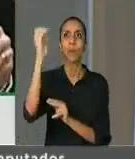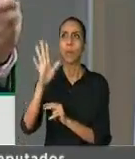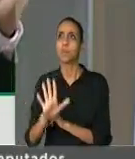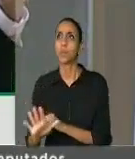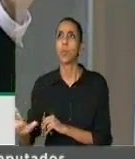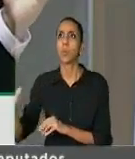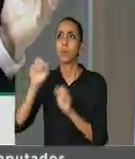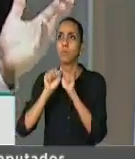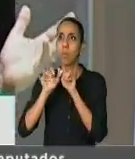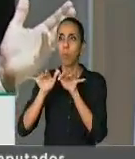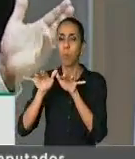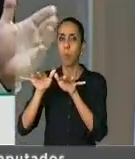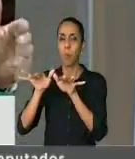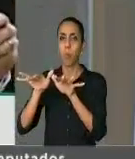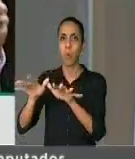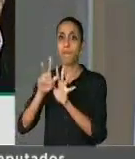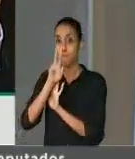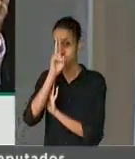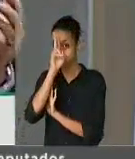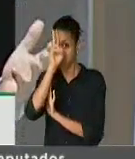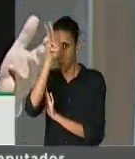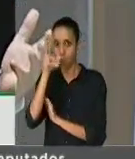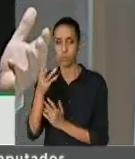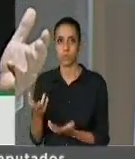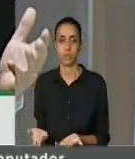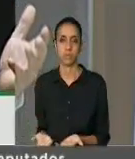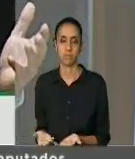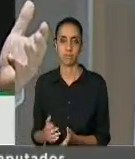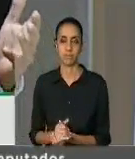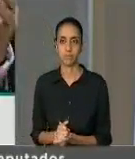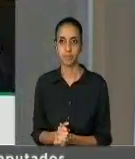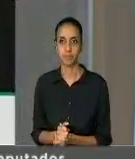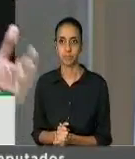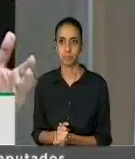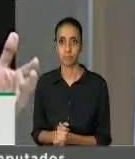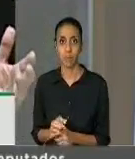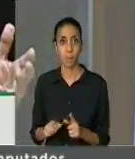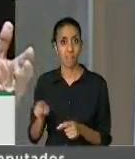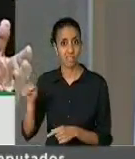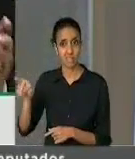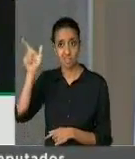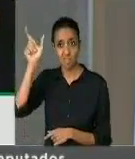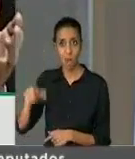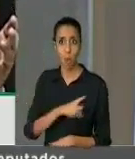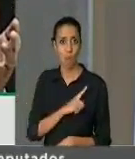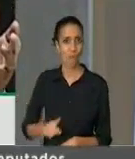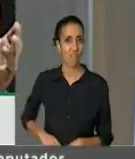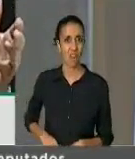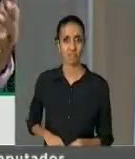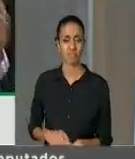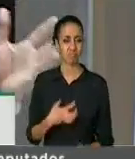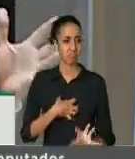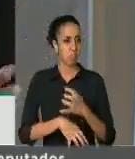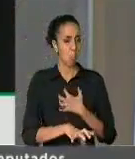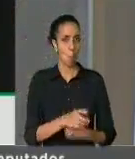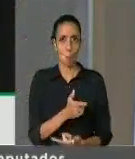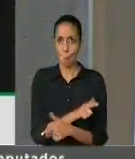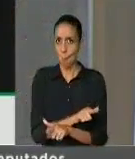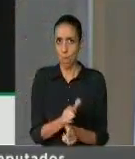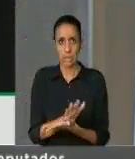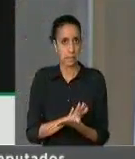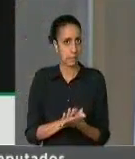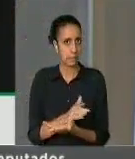que vai ficando insuportável. que só esse governo insensível, esse governo que não tem